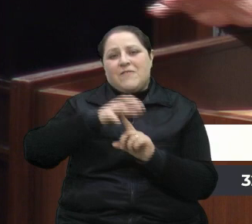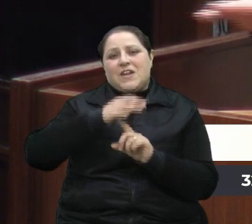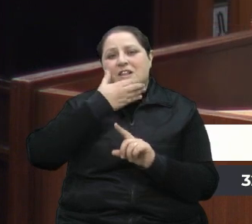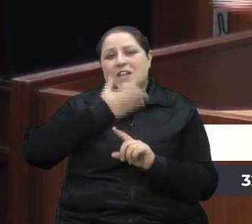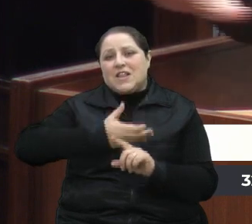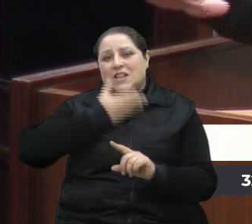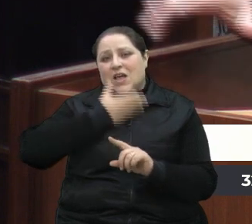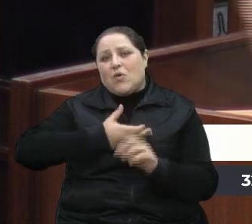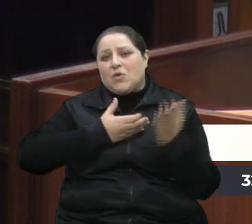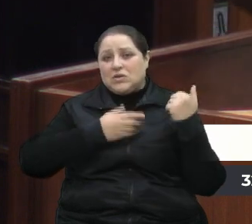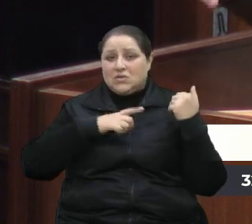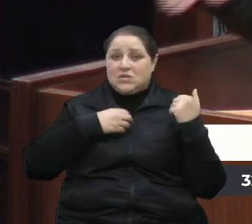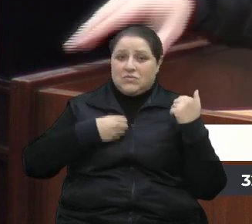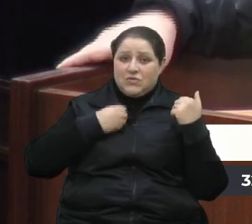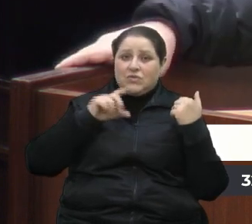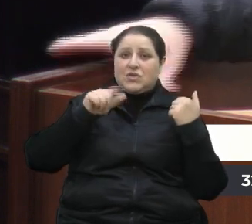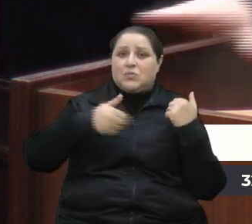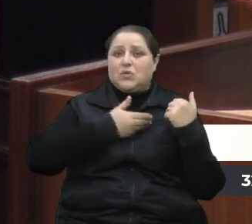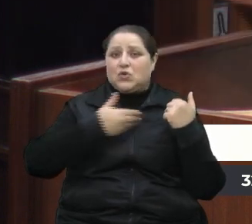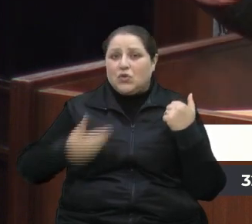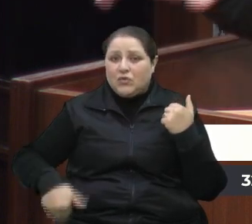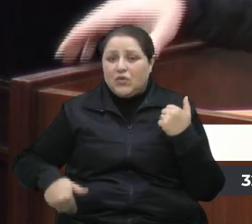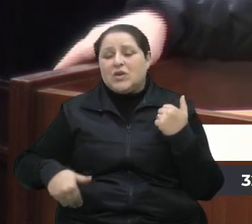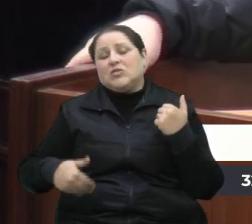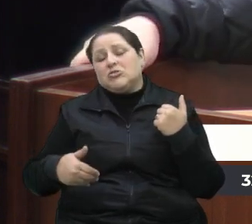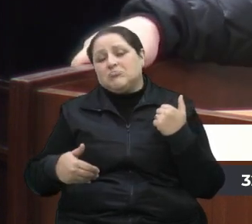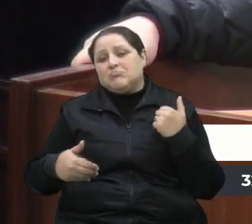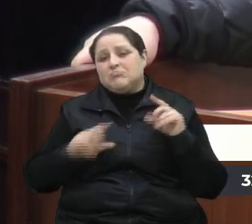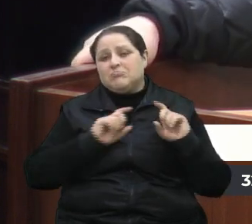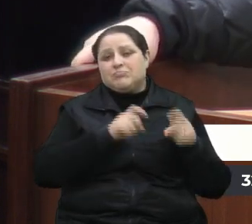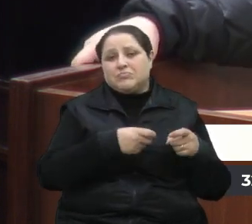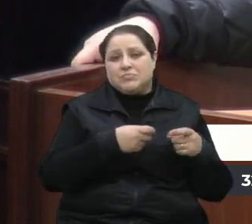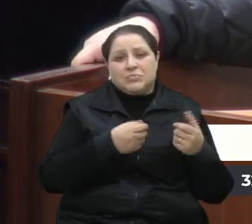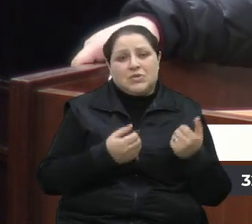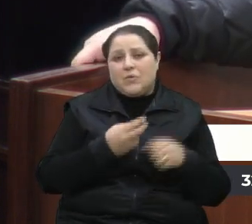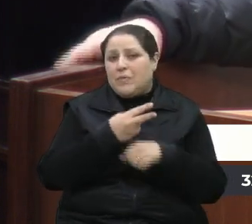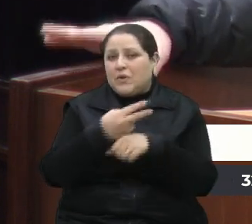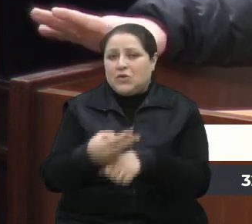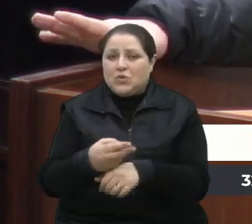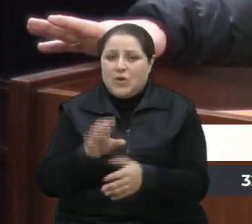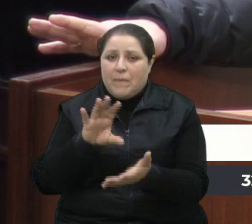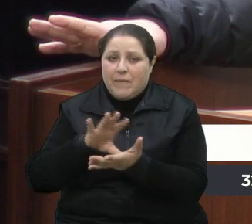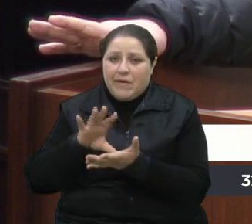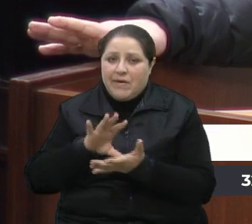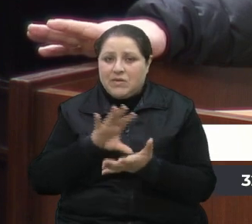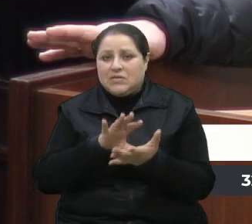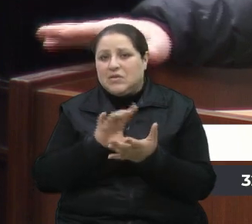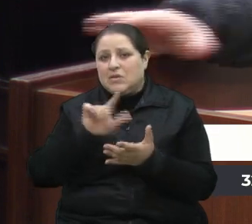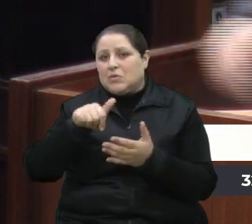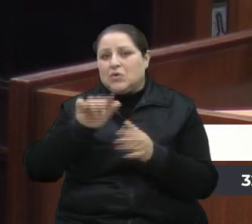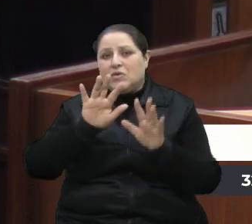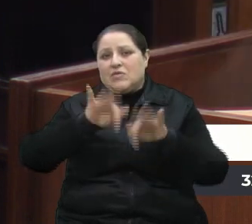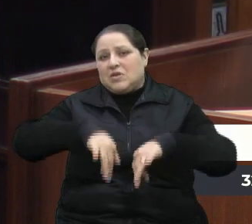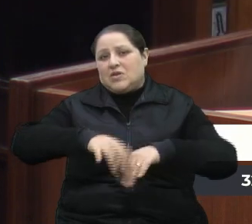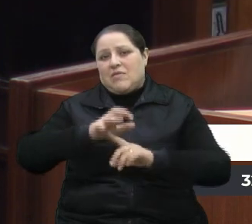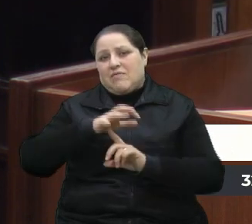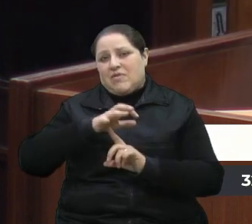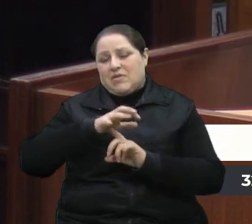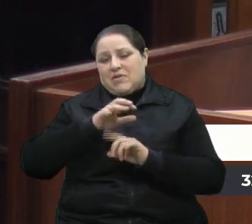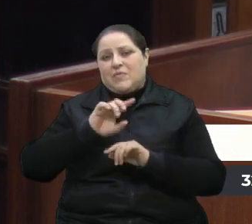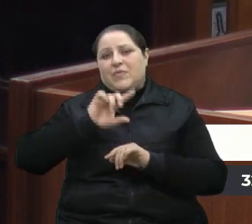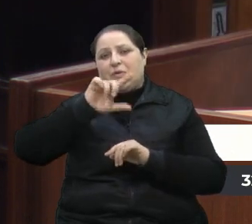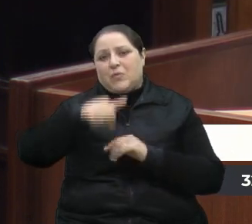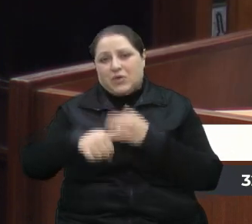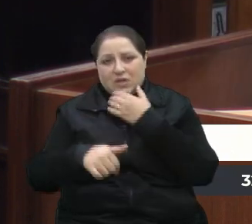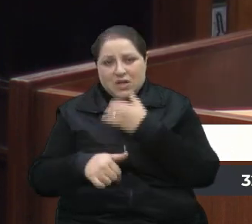de existir, simplesmente o governo lá que assumiu, não cedeu mais a praça, enfim, e não houve mais essa feira. E, posterior, já a feira de